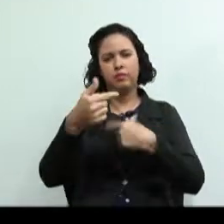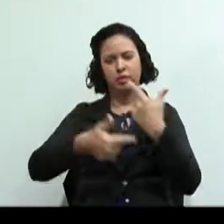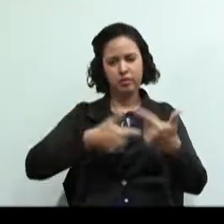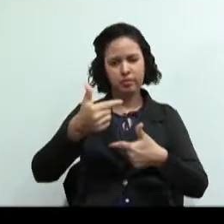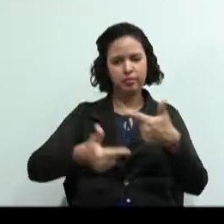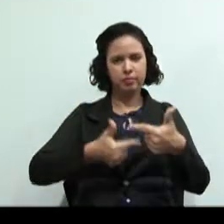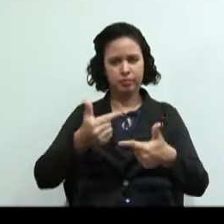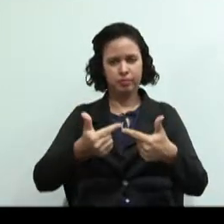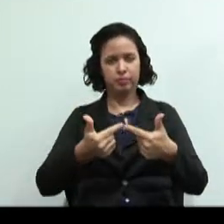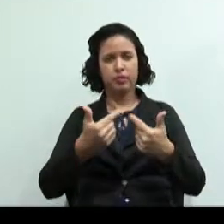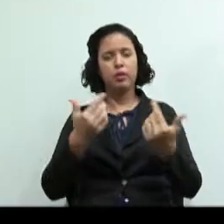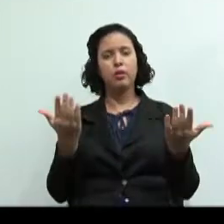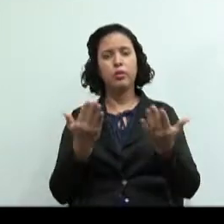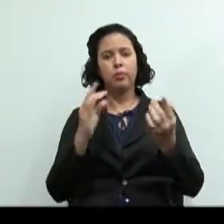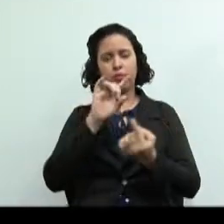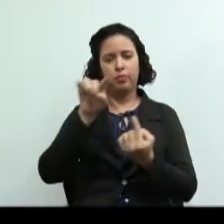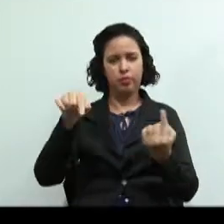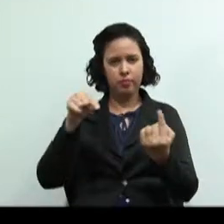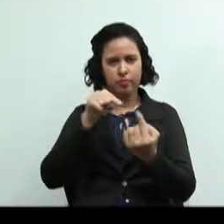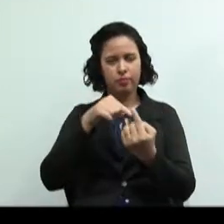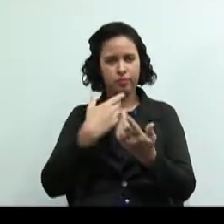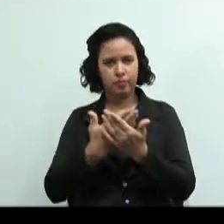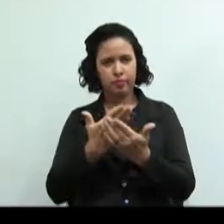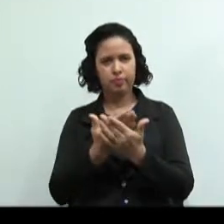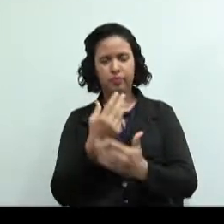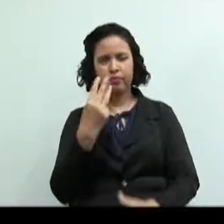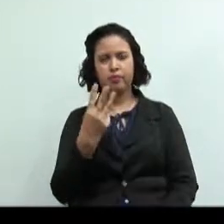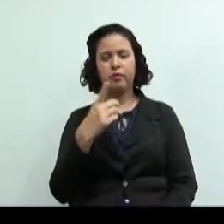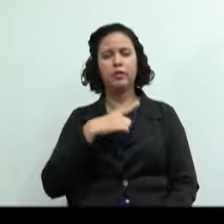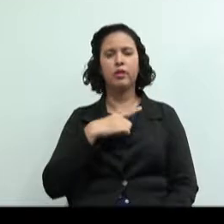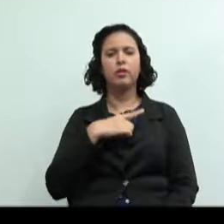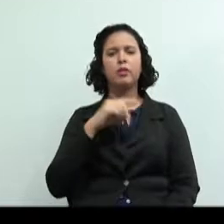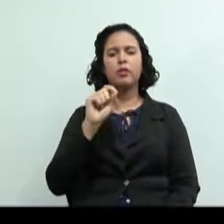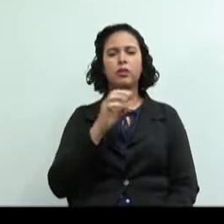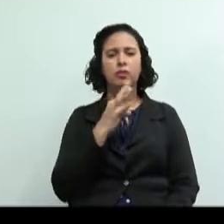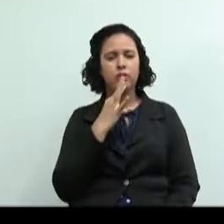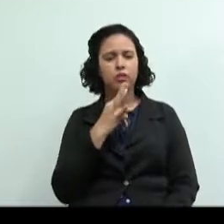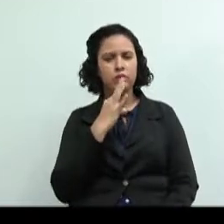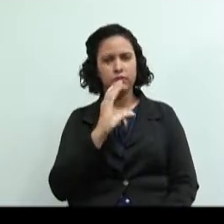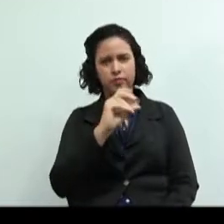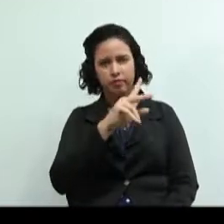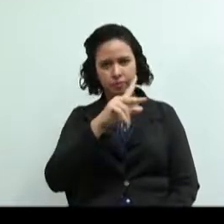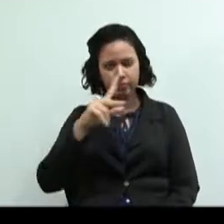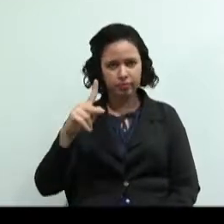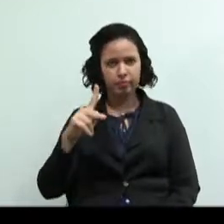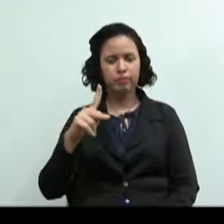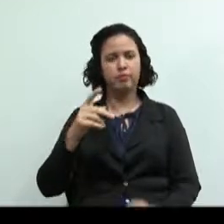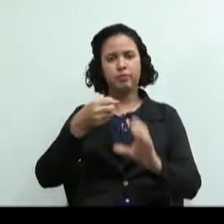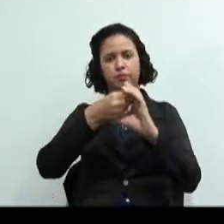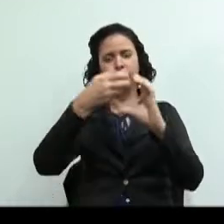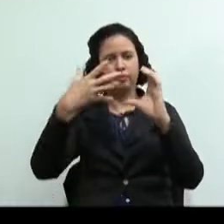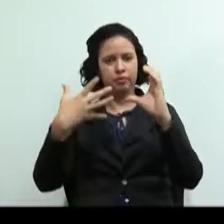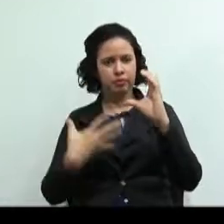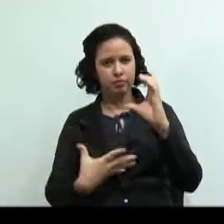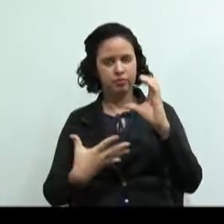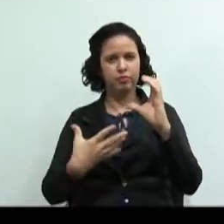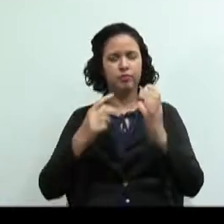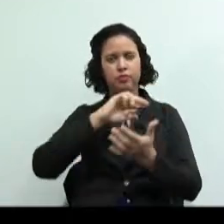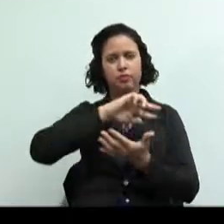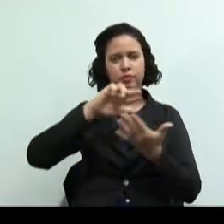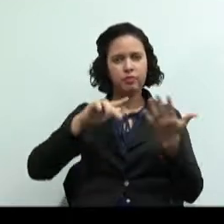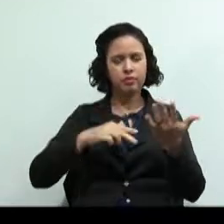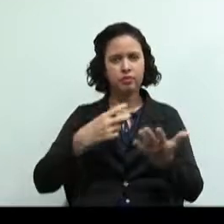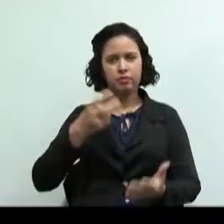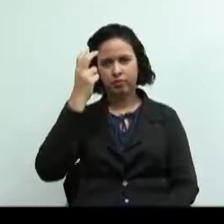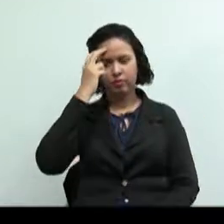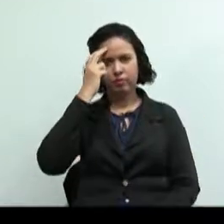Então, como objetivos dessa aula 3, teremos conhecer as características da diversidade cultural no cooperativismo brasileiro,